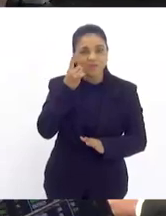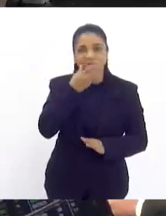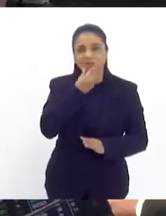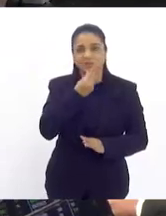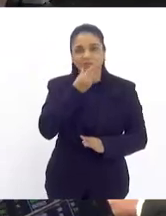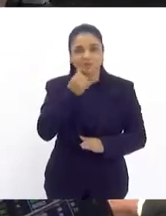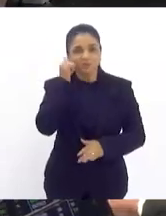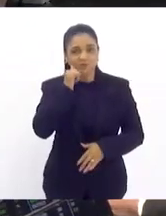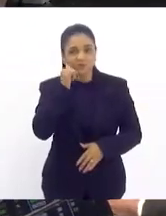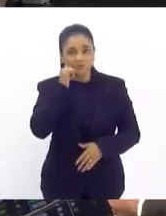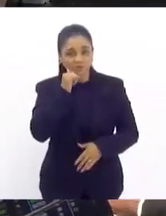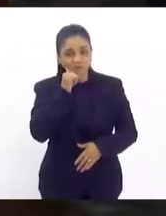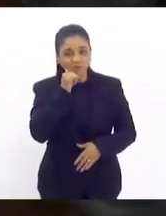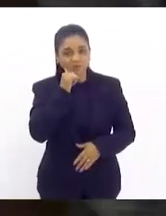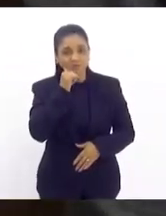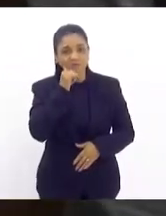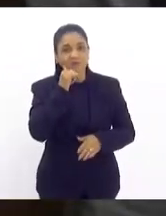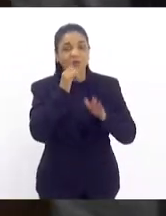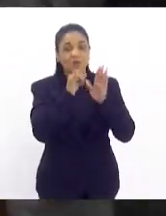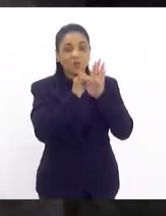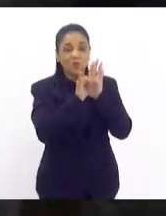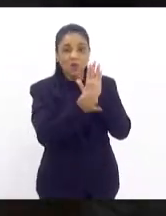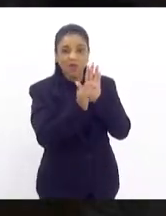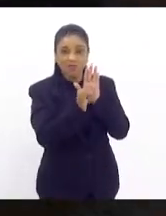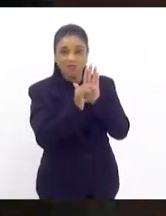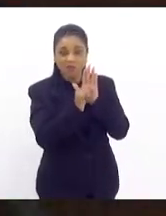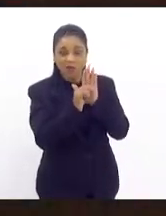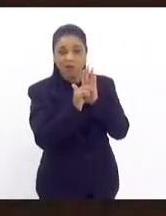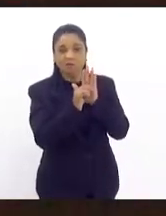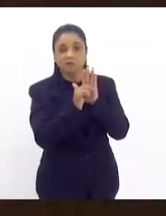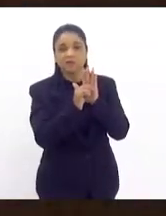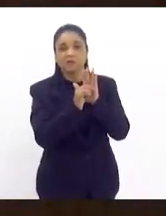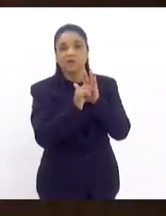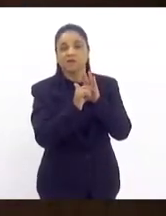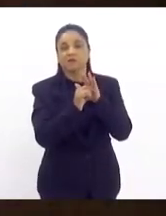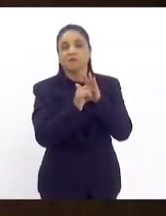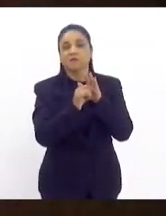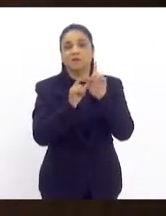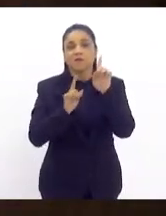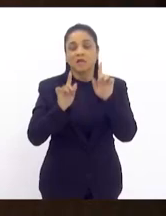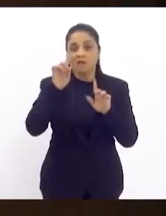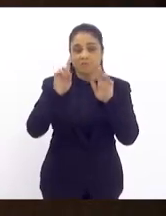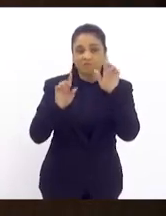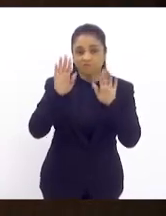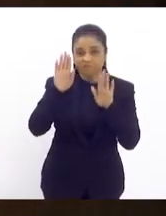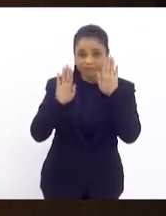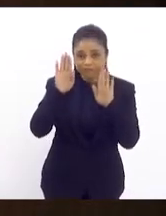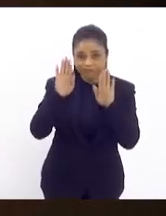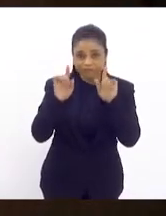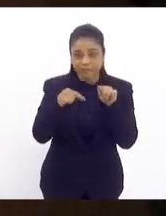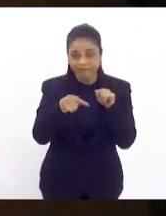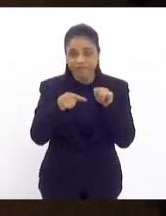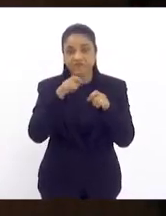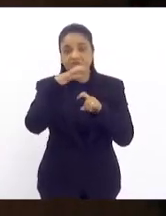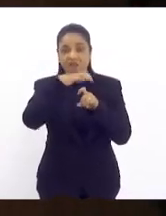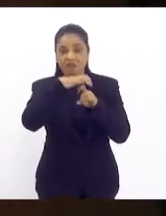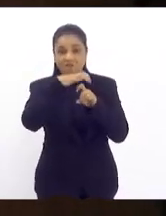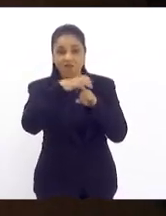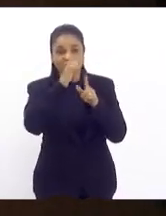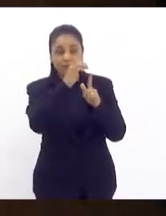o edital que iria privatizar a feira, a tradicional feira de São Cristóvão, foi